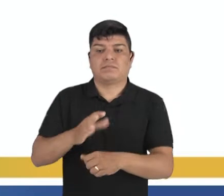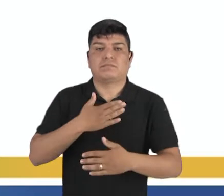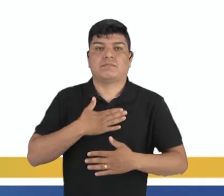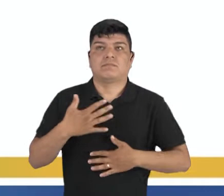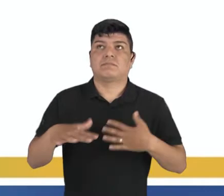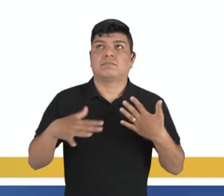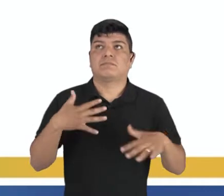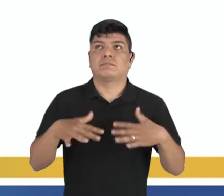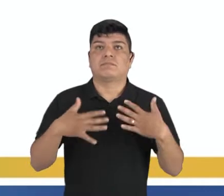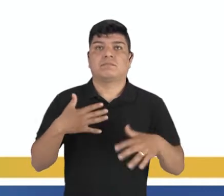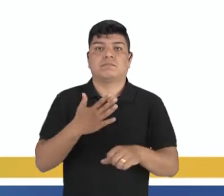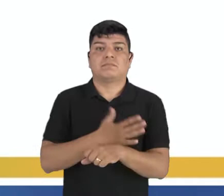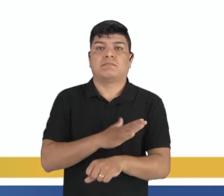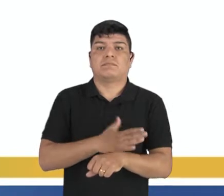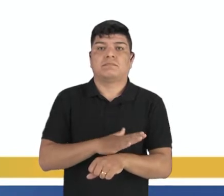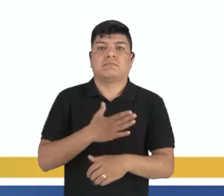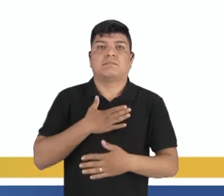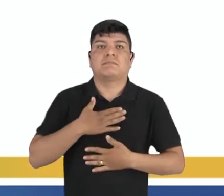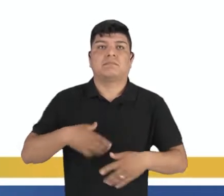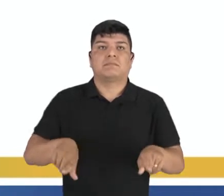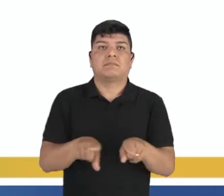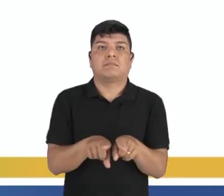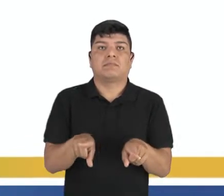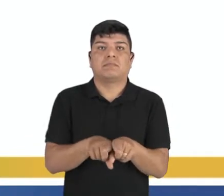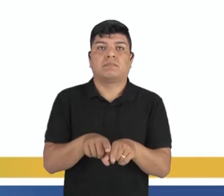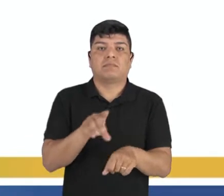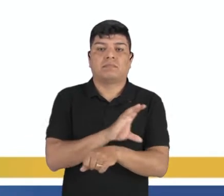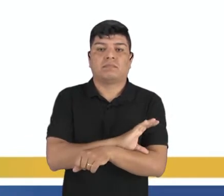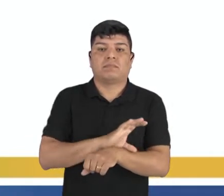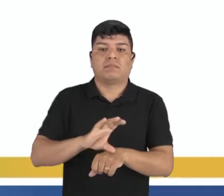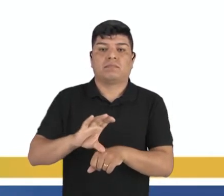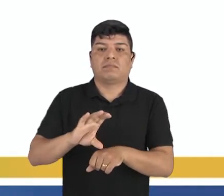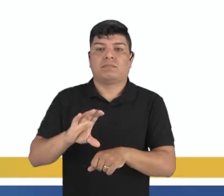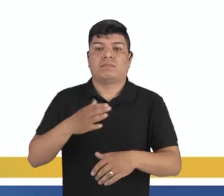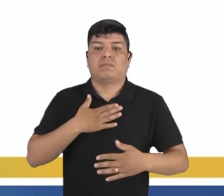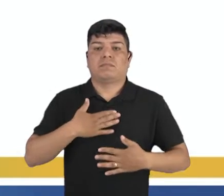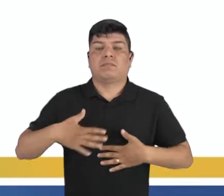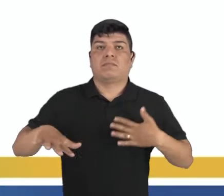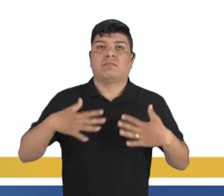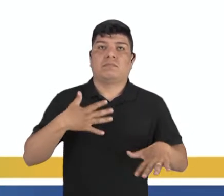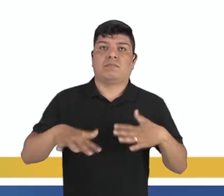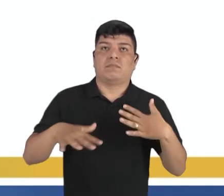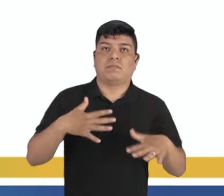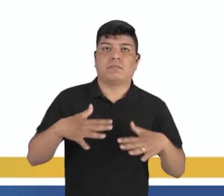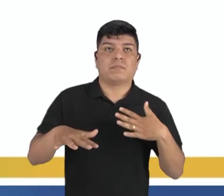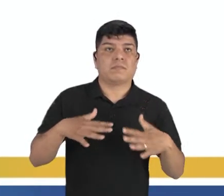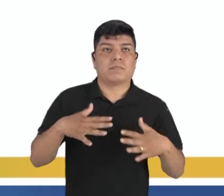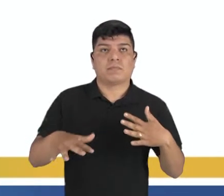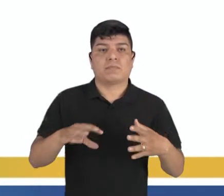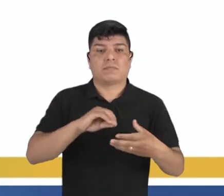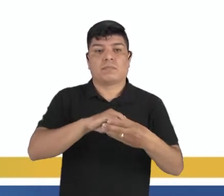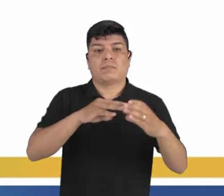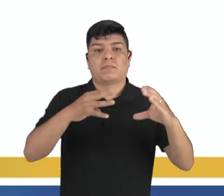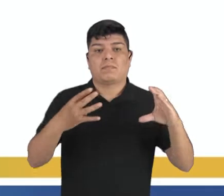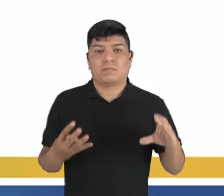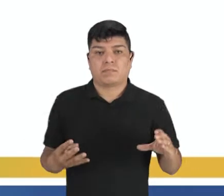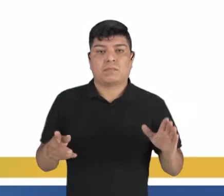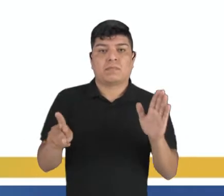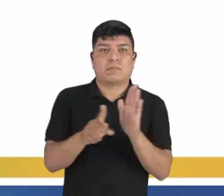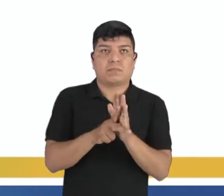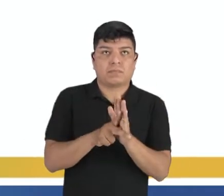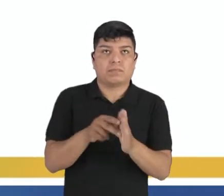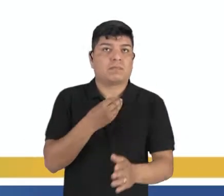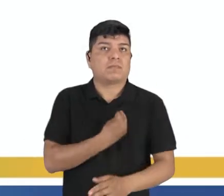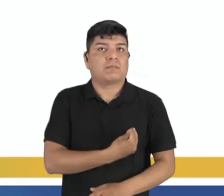movimento e práticas corporais. Cultura corporal do movimento são movimentos com características próprias